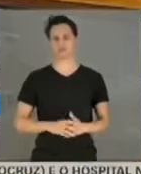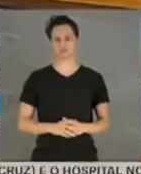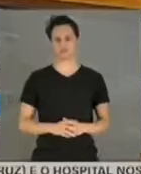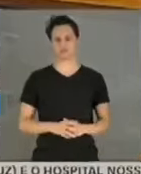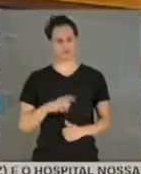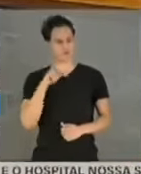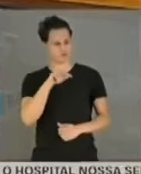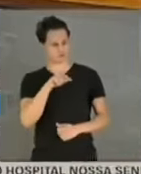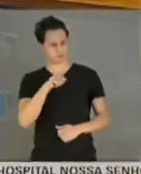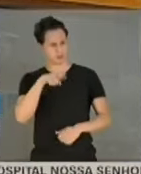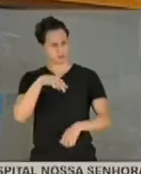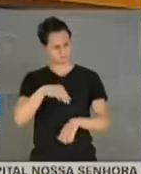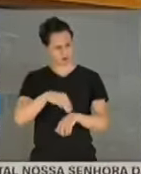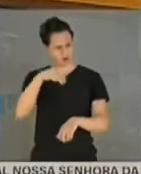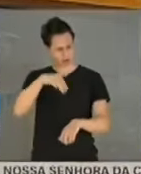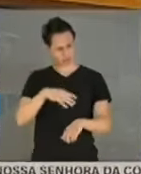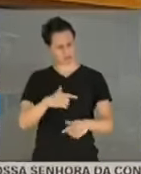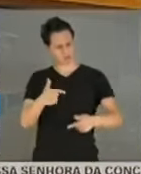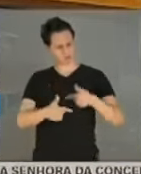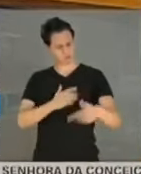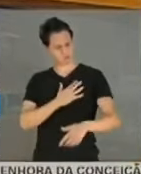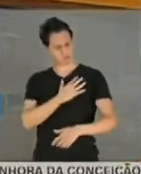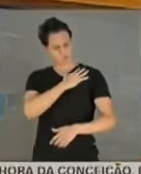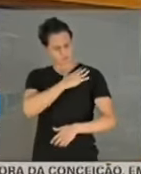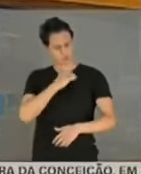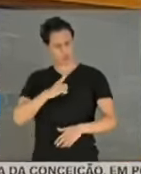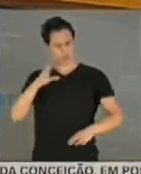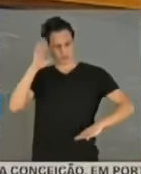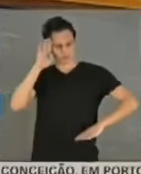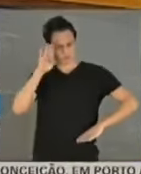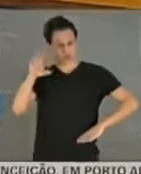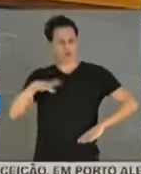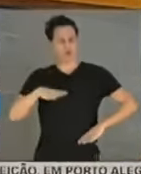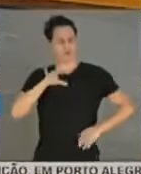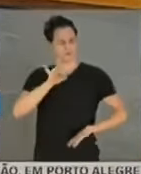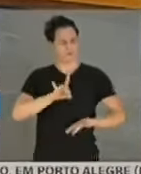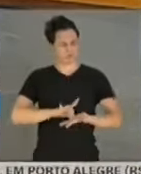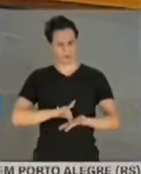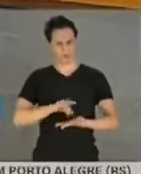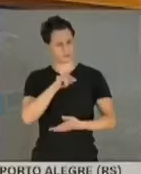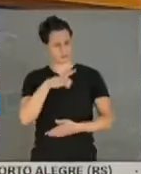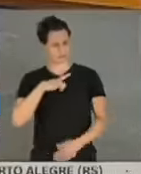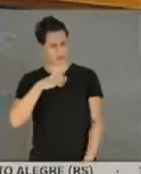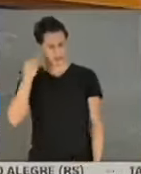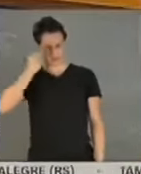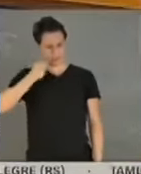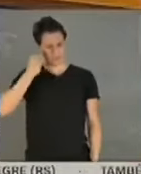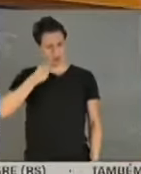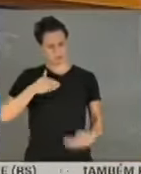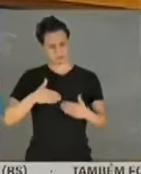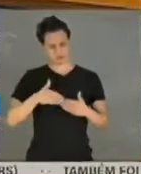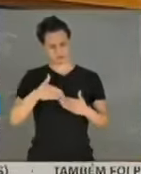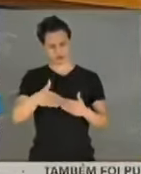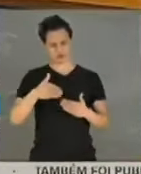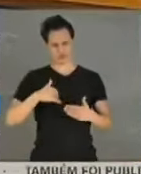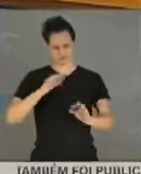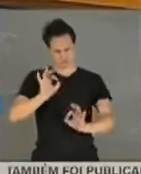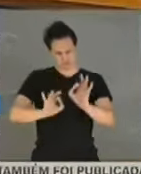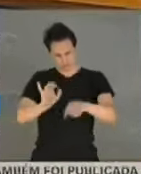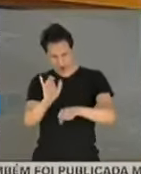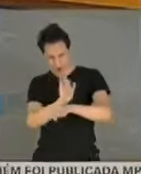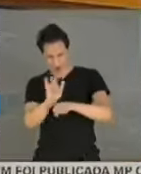mestre em operações militares pela Escola de Aperfeiçoamento de Oficiais do Exército, tendo experiência profissional como operador de forças